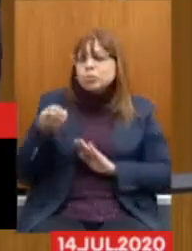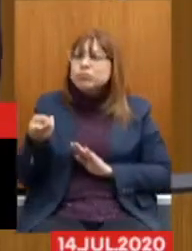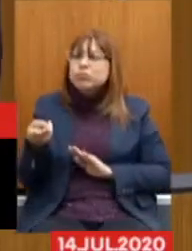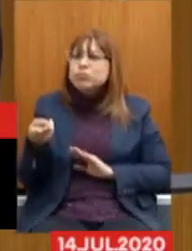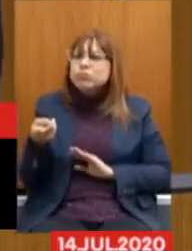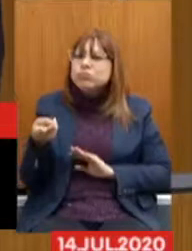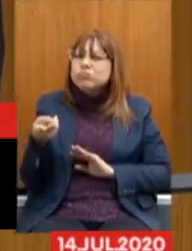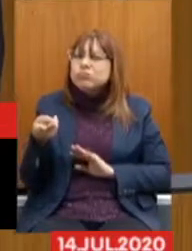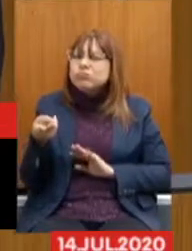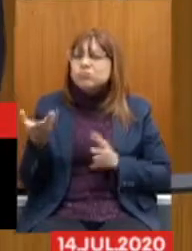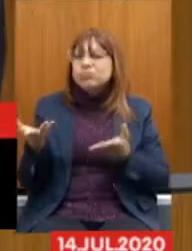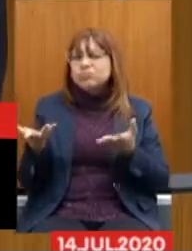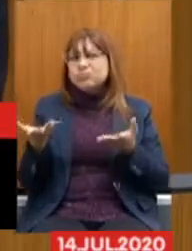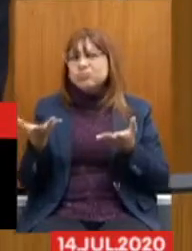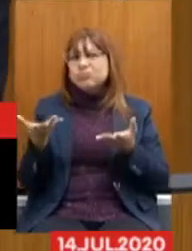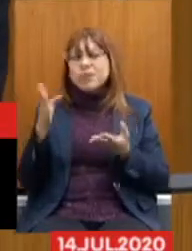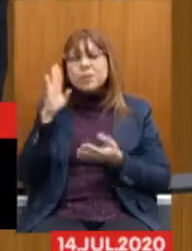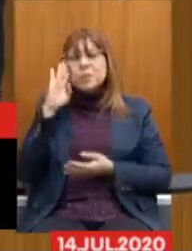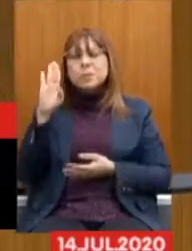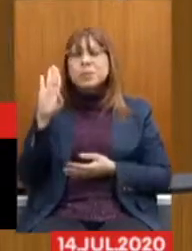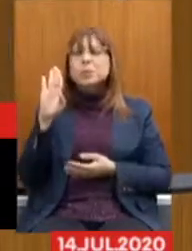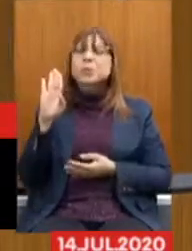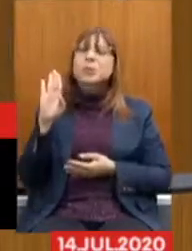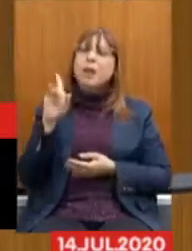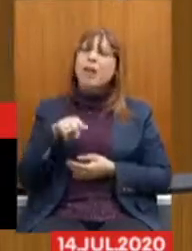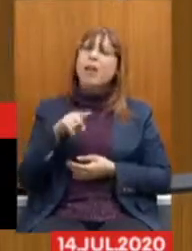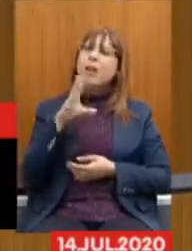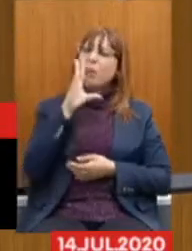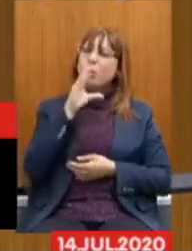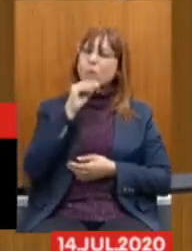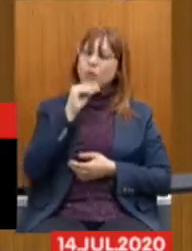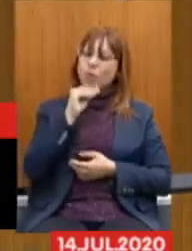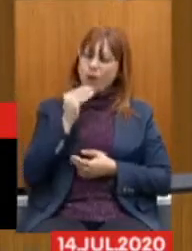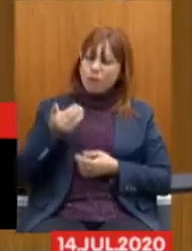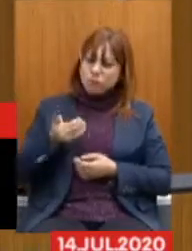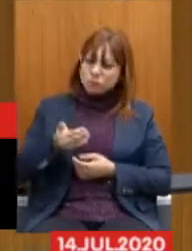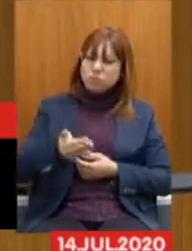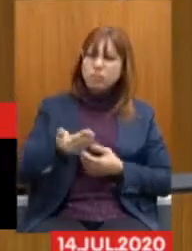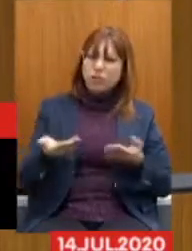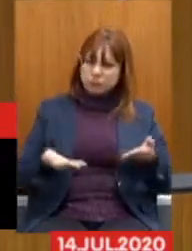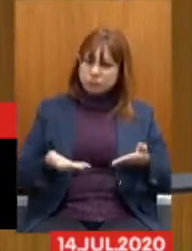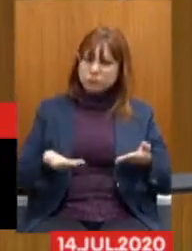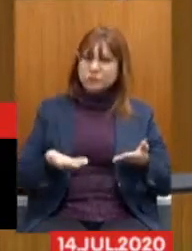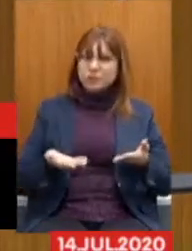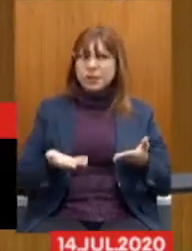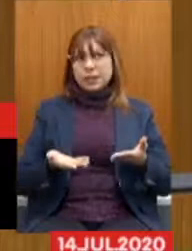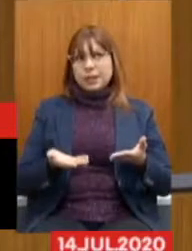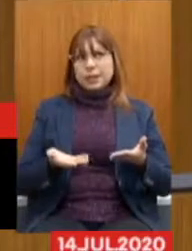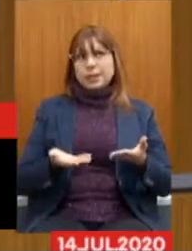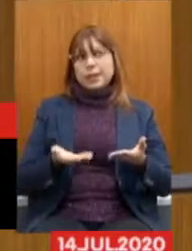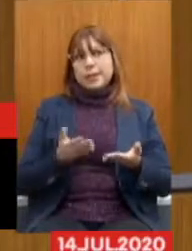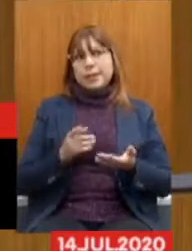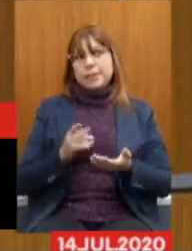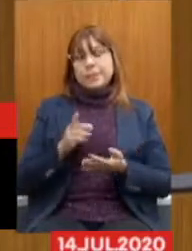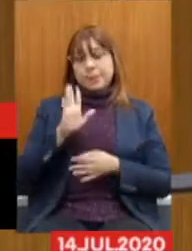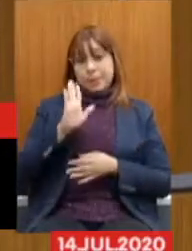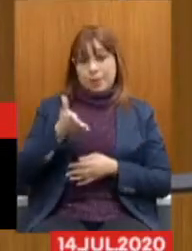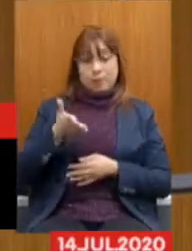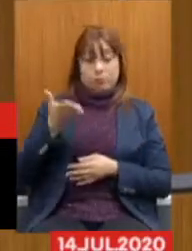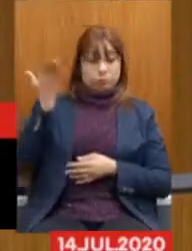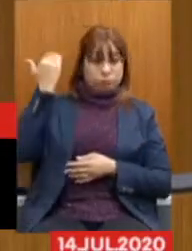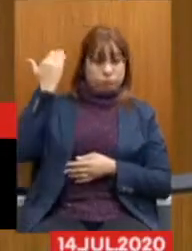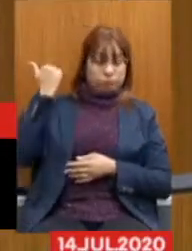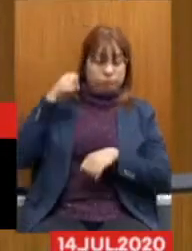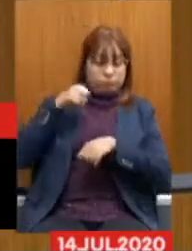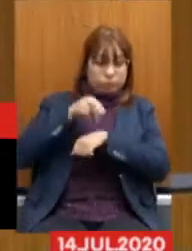para aqueles servidores que hoje estão entre os que ingressaram no serviço